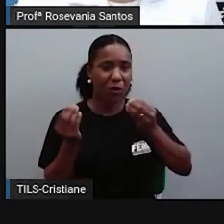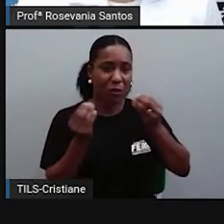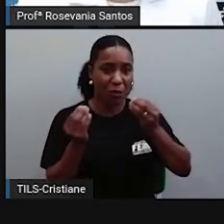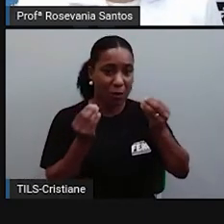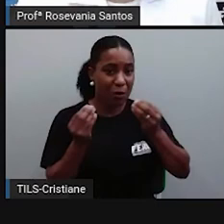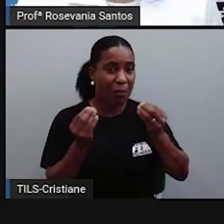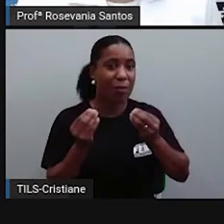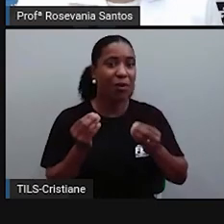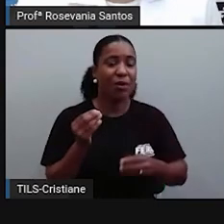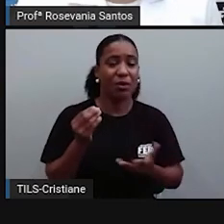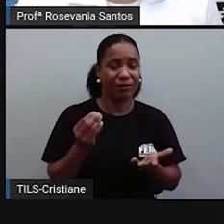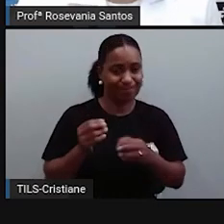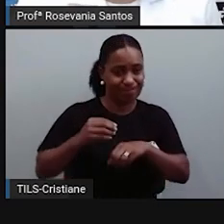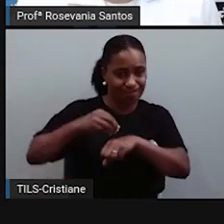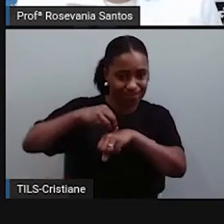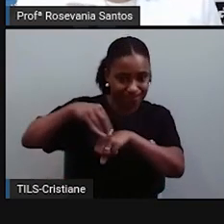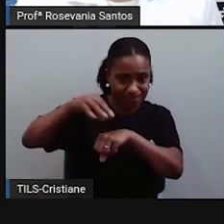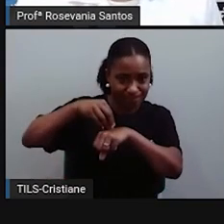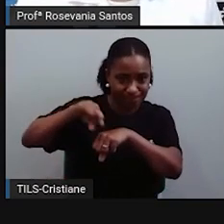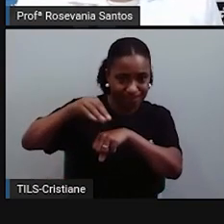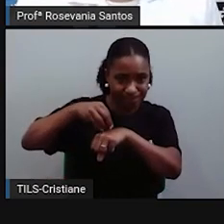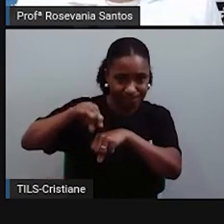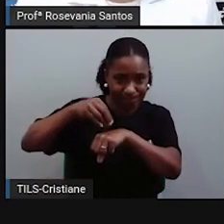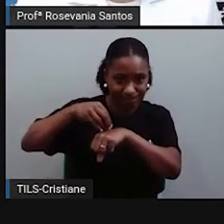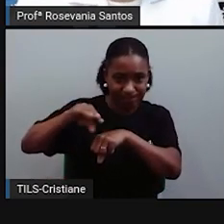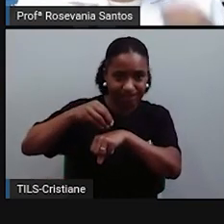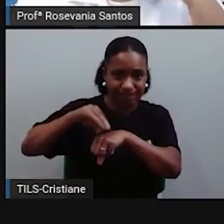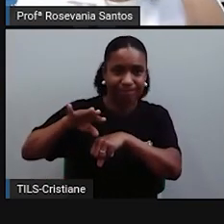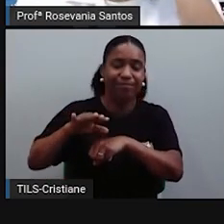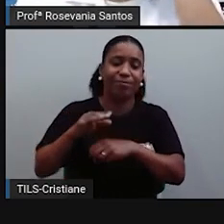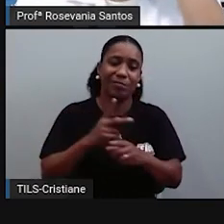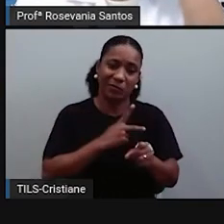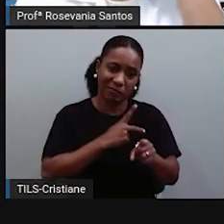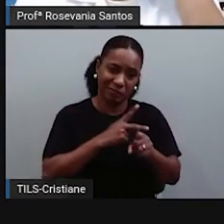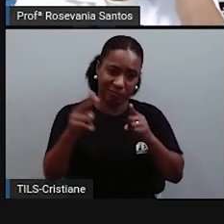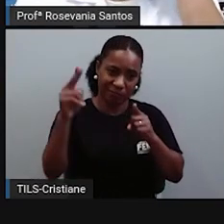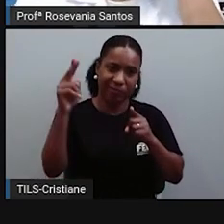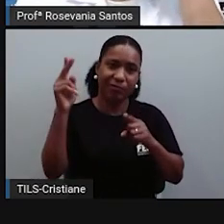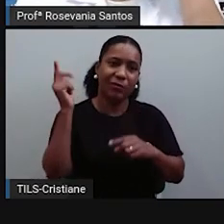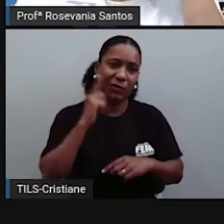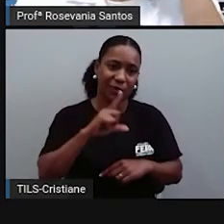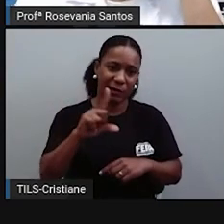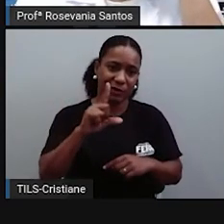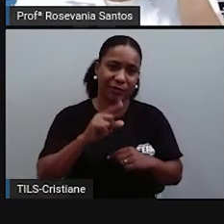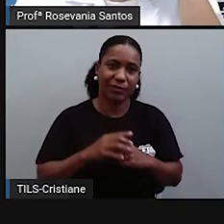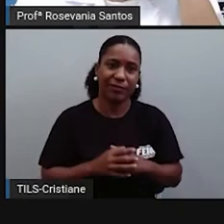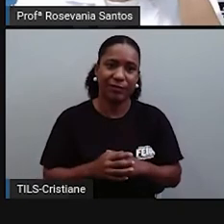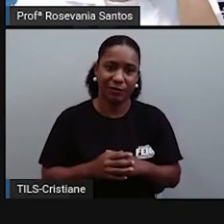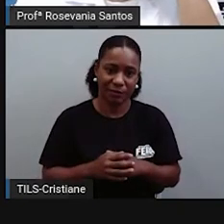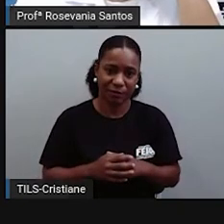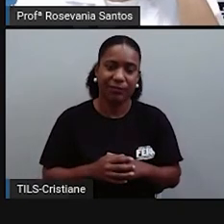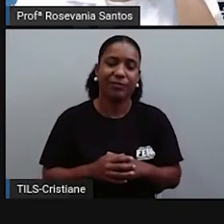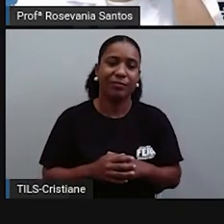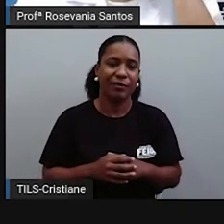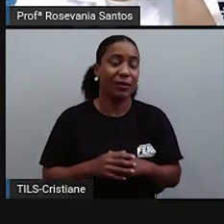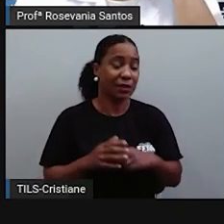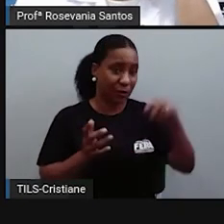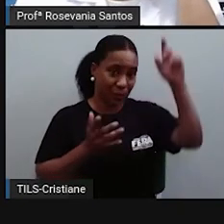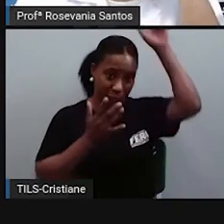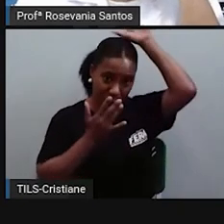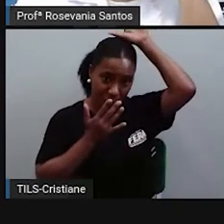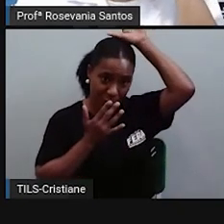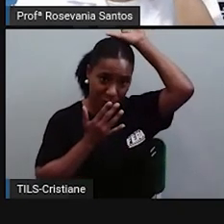defeito. Os índios lutaram E aí, eles continuaram. Eles acabaram vencendo. Mas, no primeiro momento. Quem venceram foram os índios. Que eles tinham